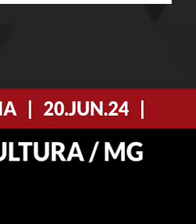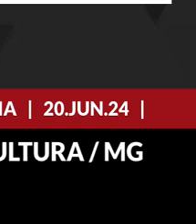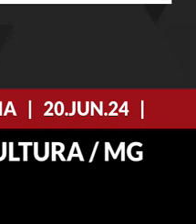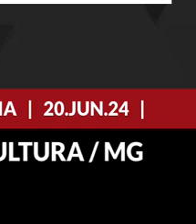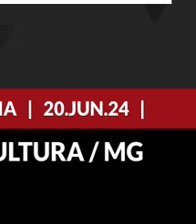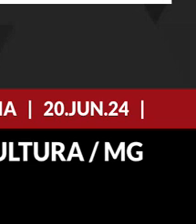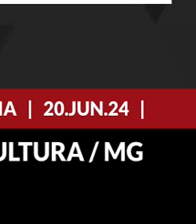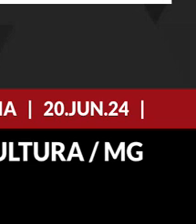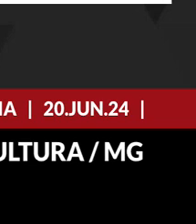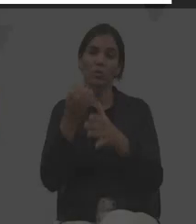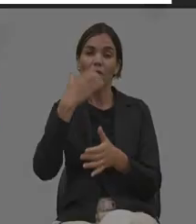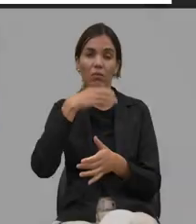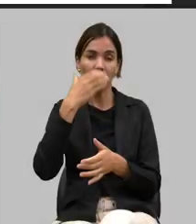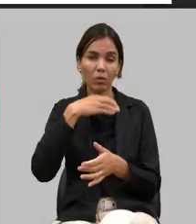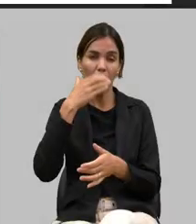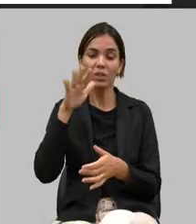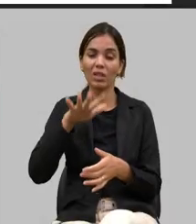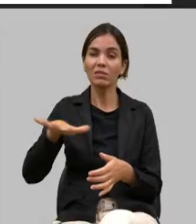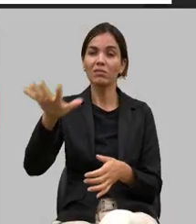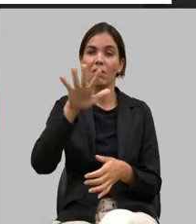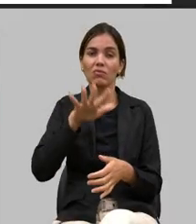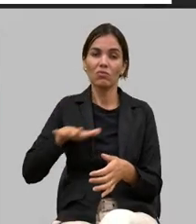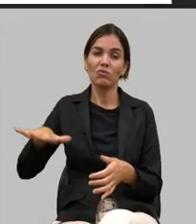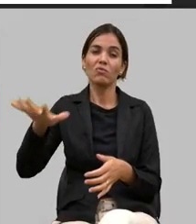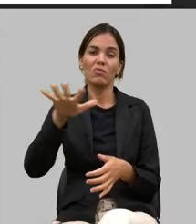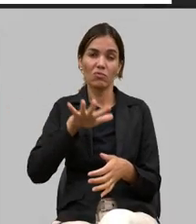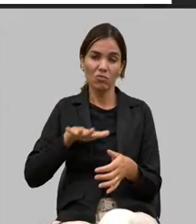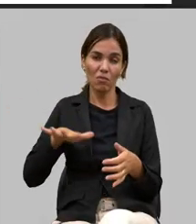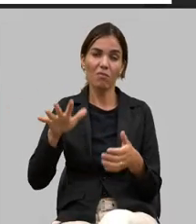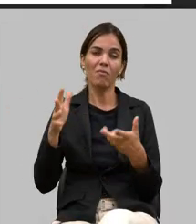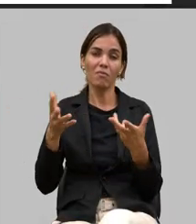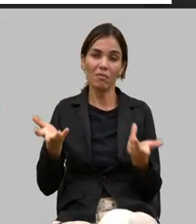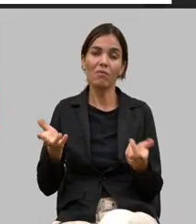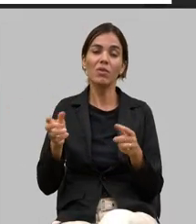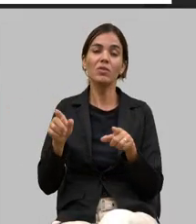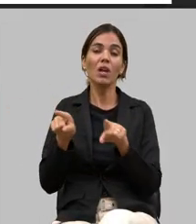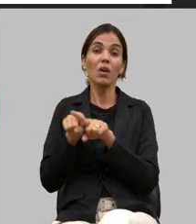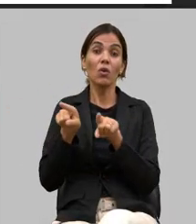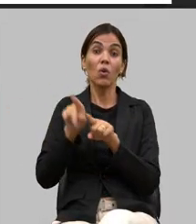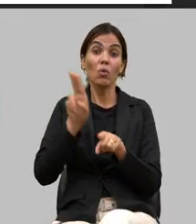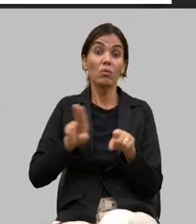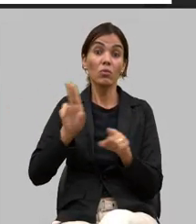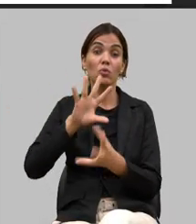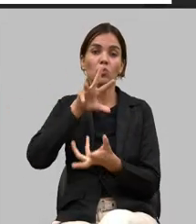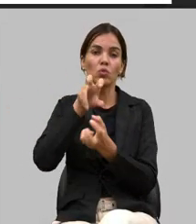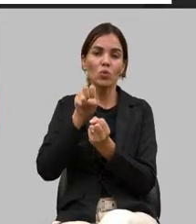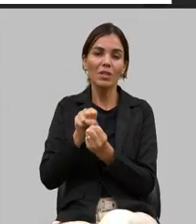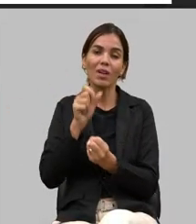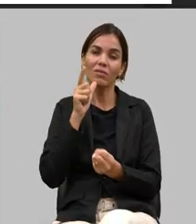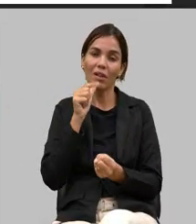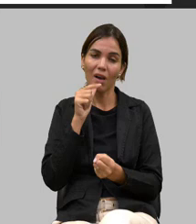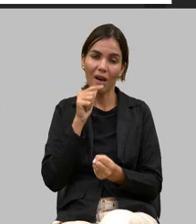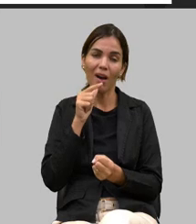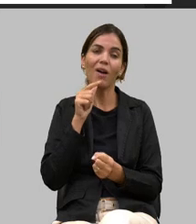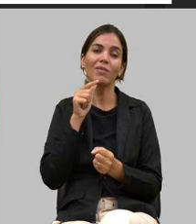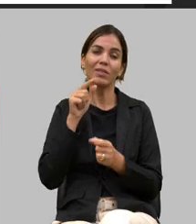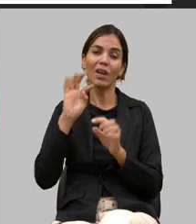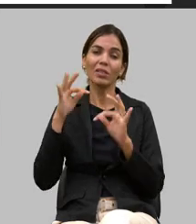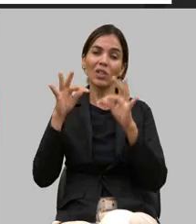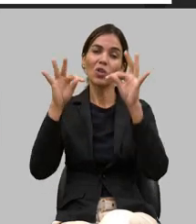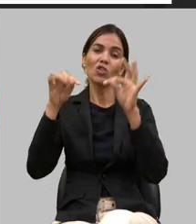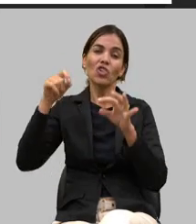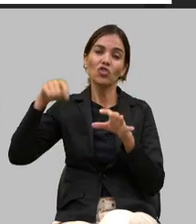produção de frutas nessas regiões semiáridas com uso sustentável da água porque a tecnologia de gotejamento ela